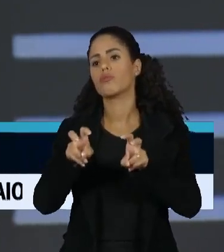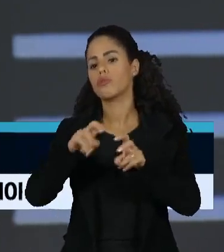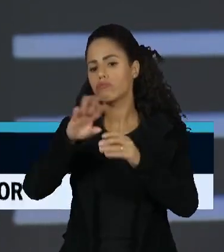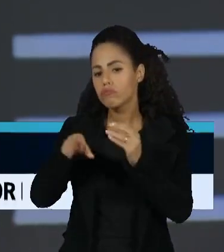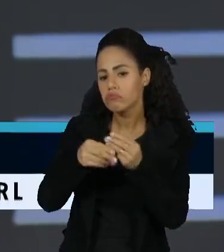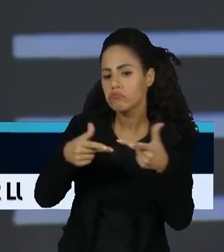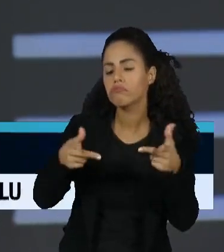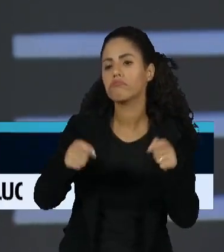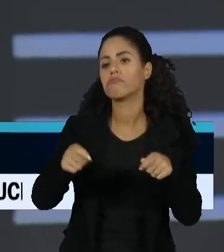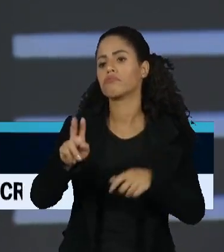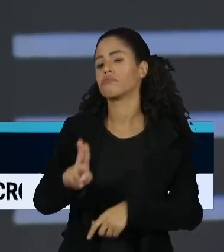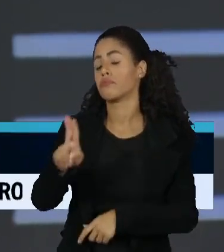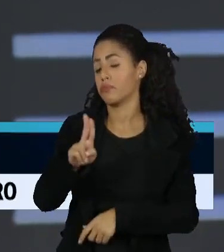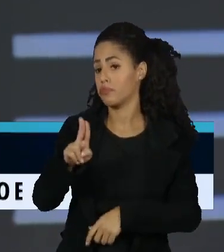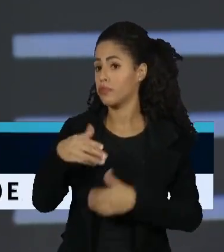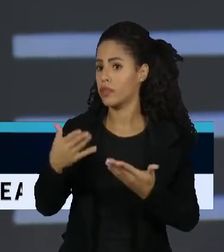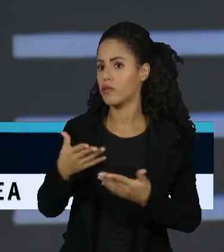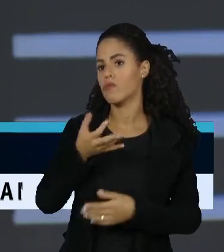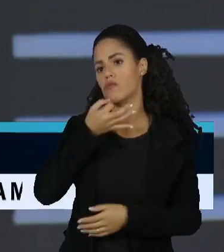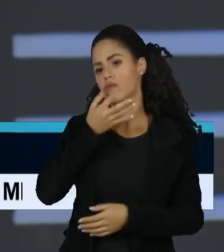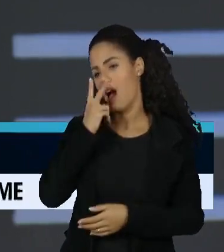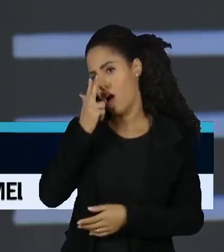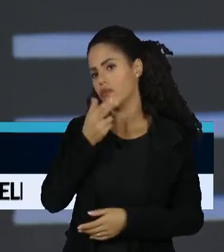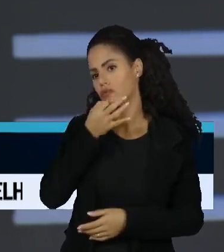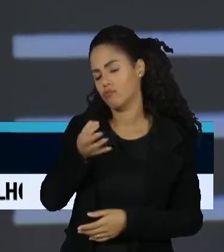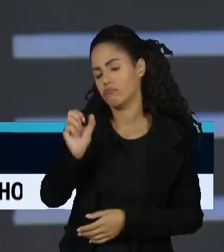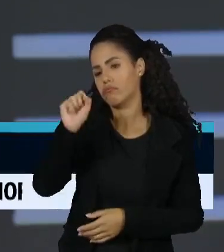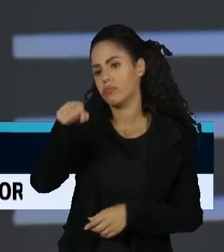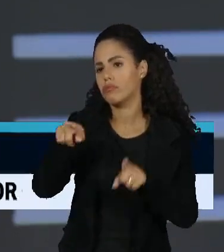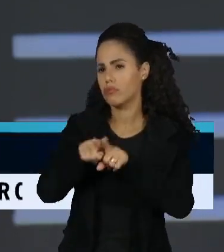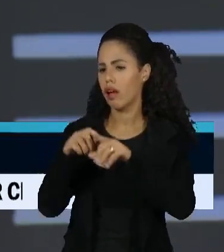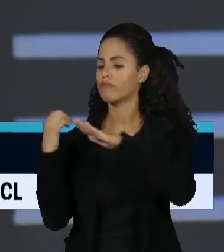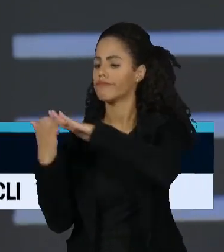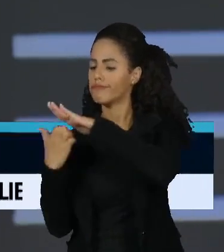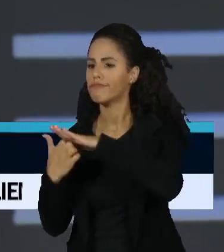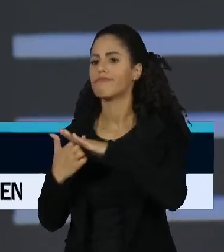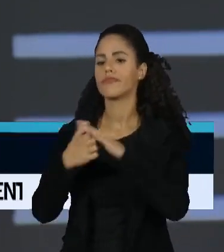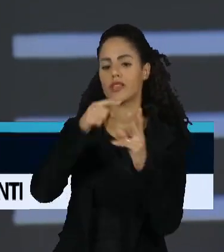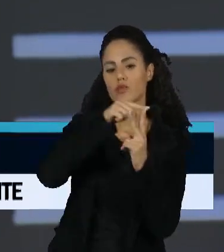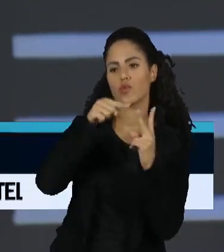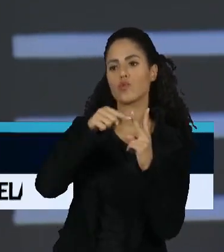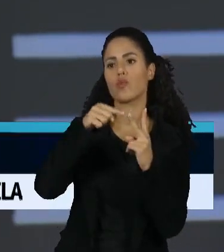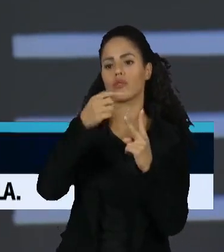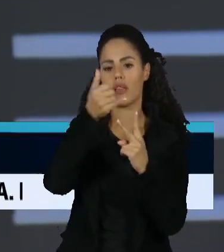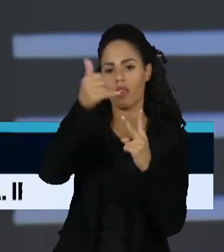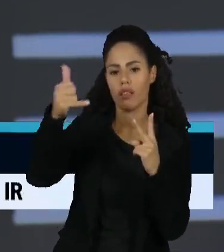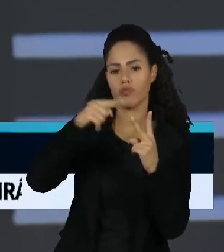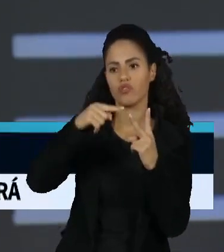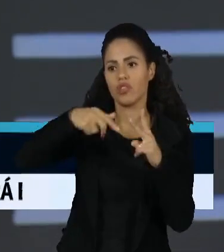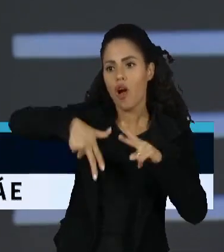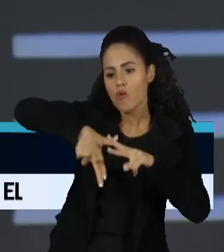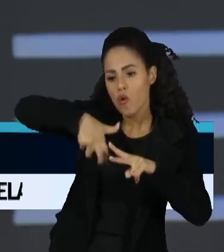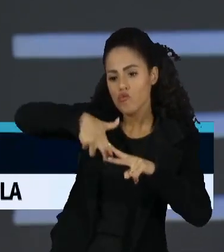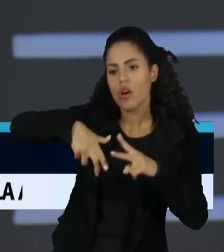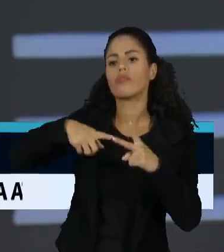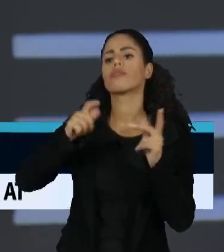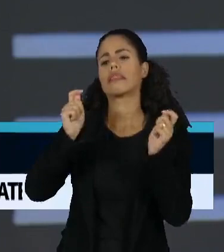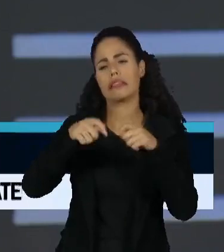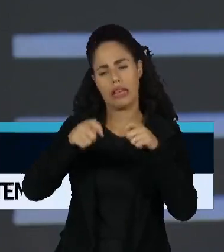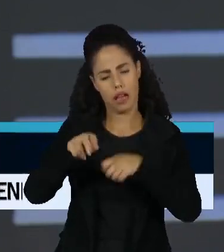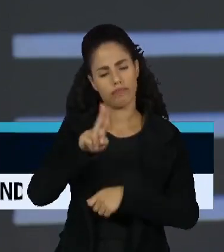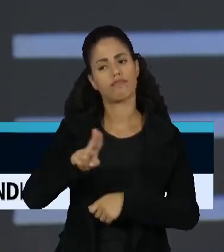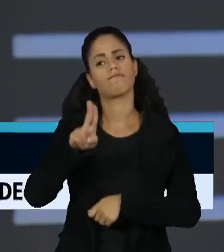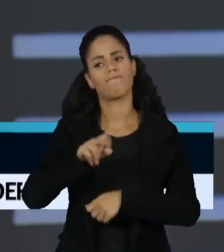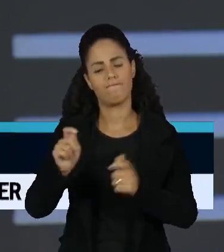enfim. Eu acho que é fundamental que a empresa consiga conciliar isso, mas faça a transição. Porque, senão,